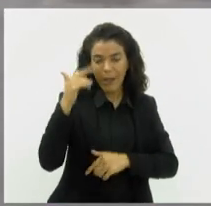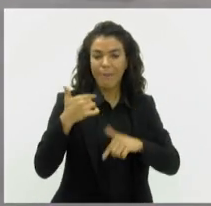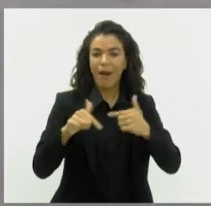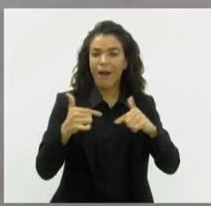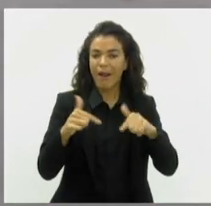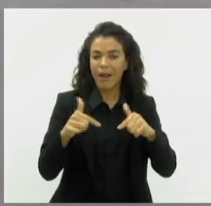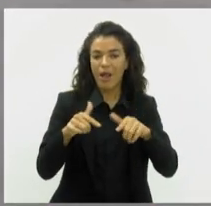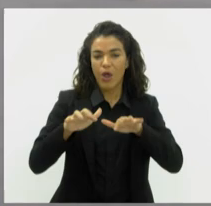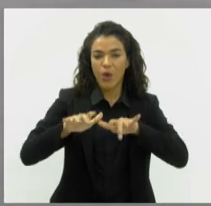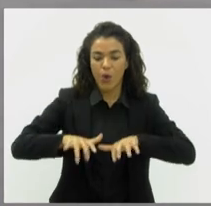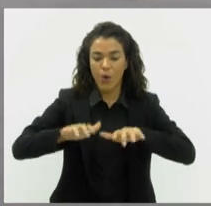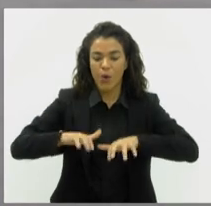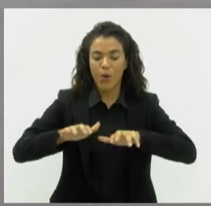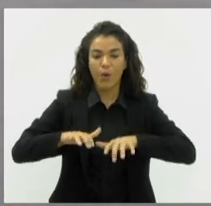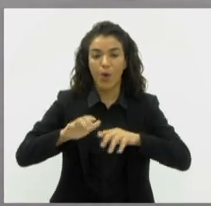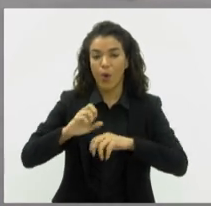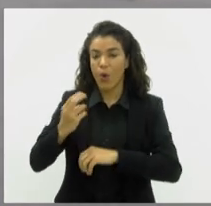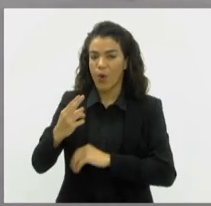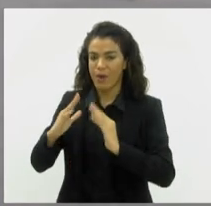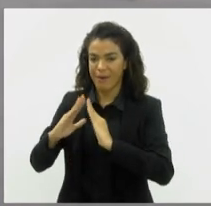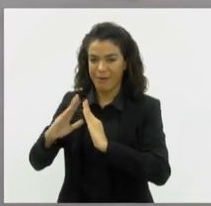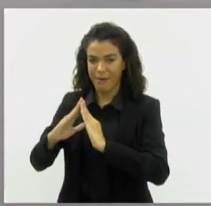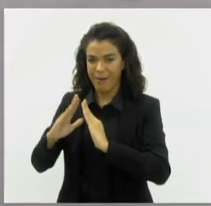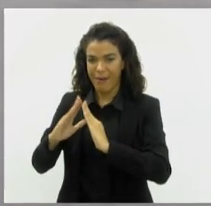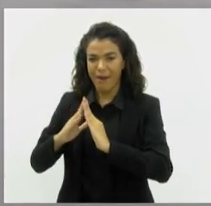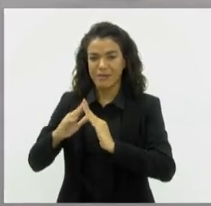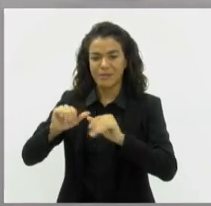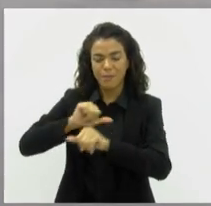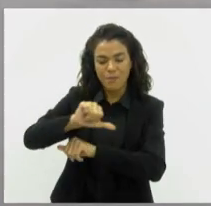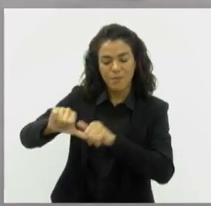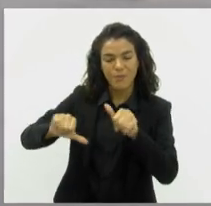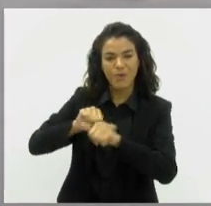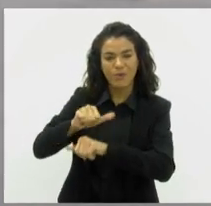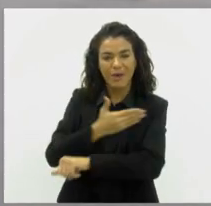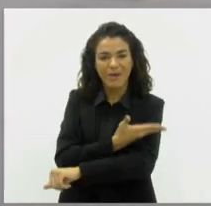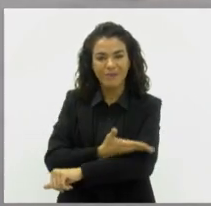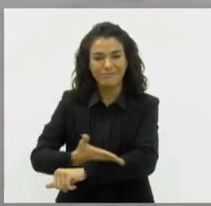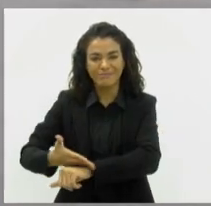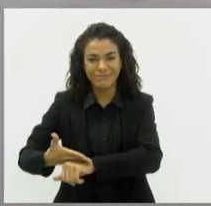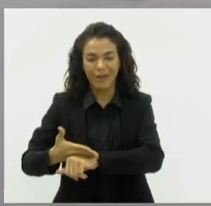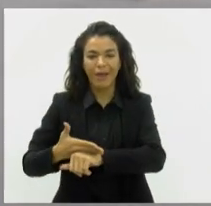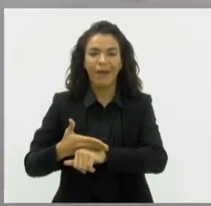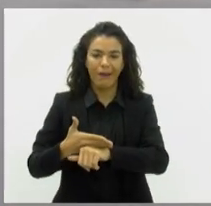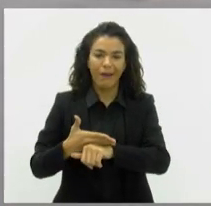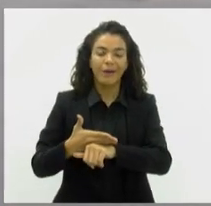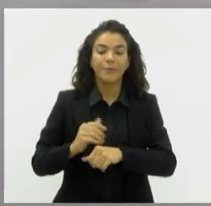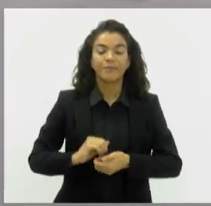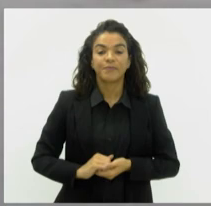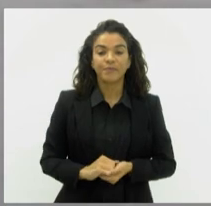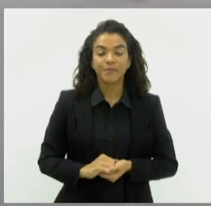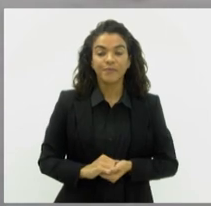computador, em casa atualmente, com essa mudança de hábito de não se deslocar,